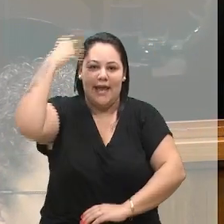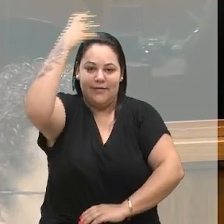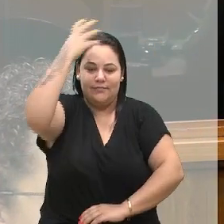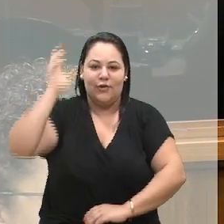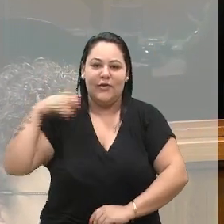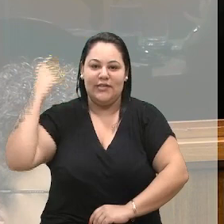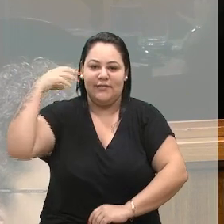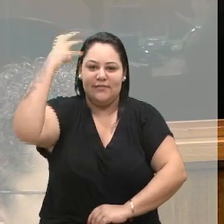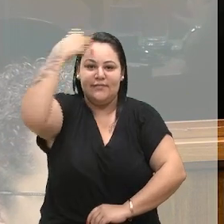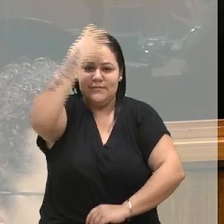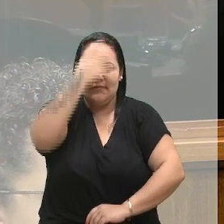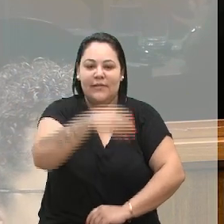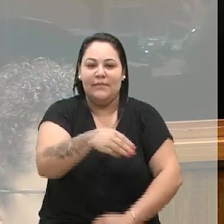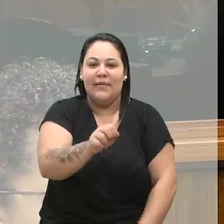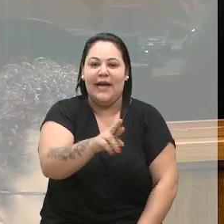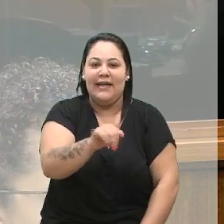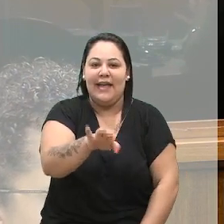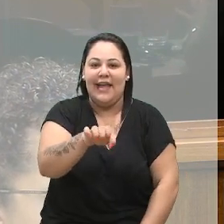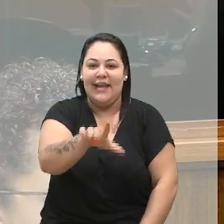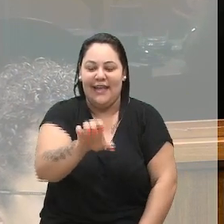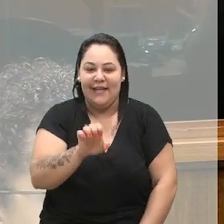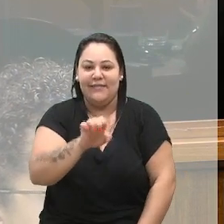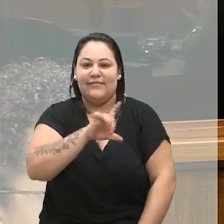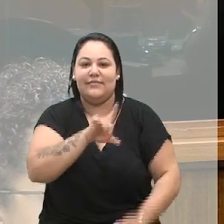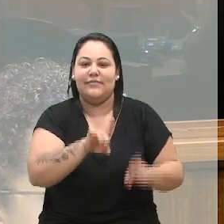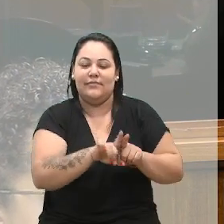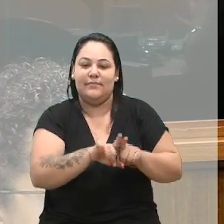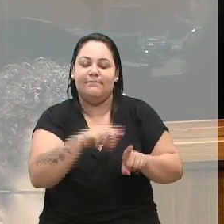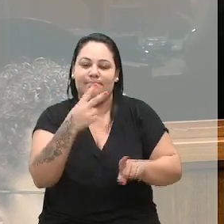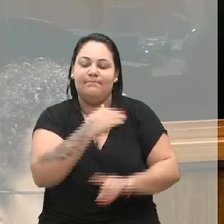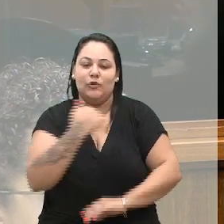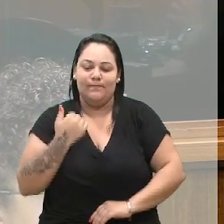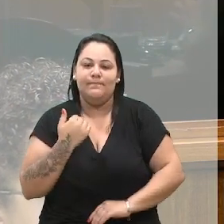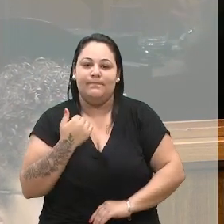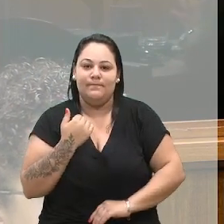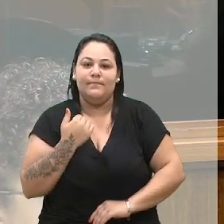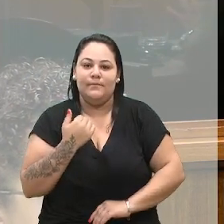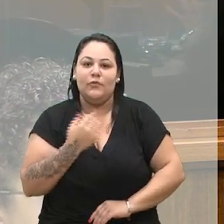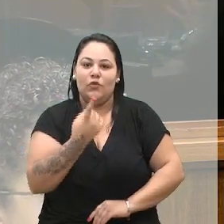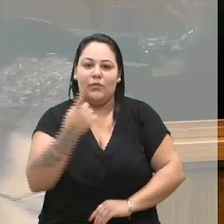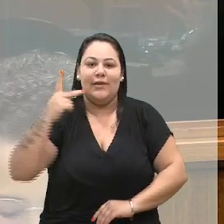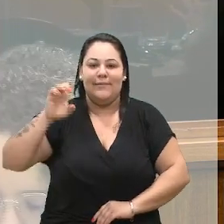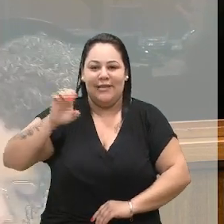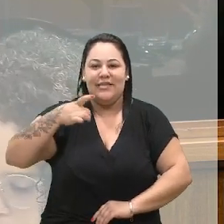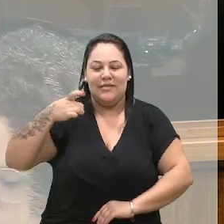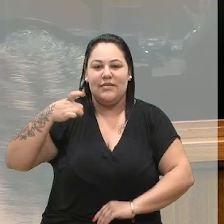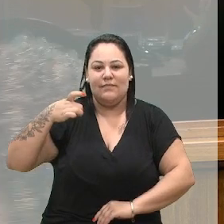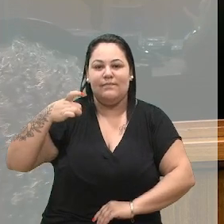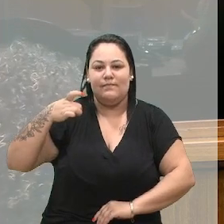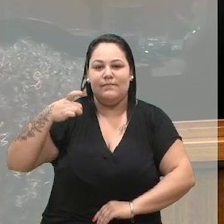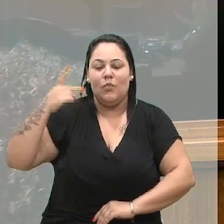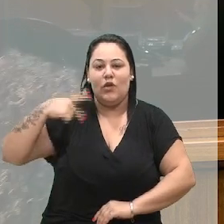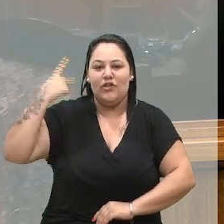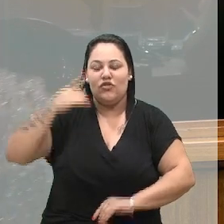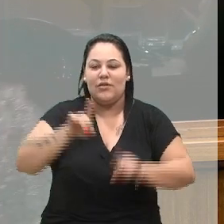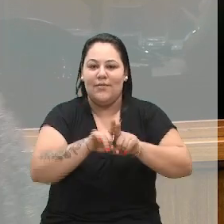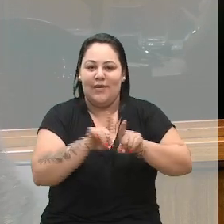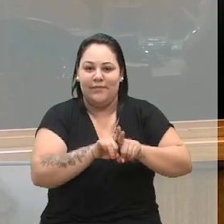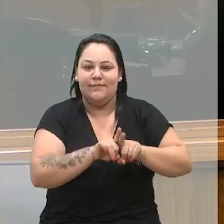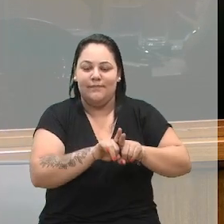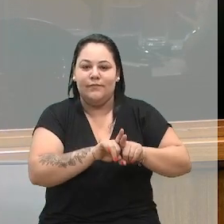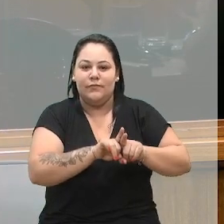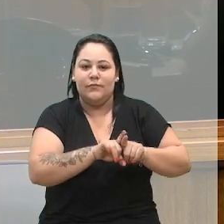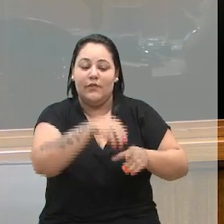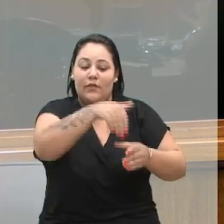que vitimou essas duas pessoas, uma parlamentar como nós, legitimamente eleita,